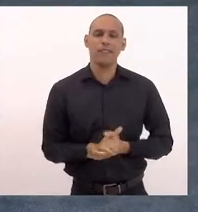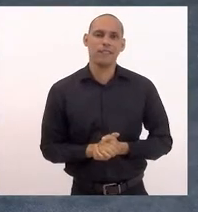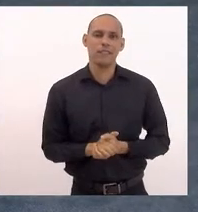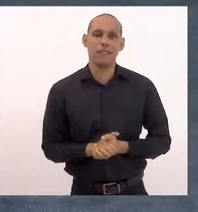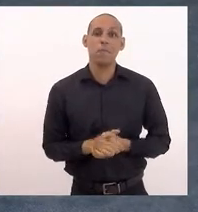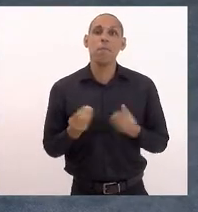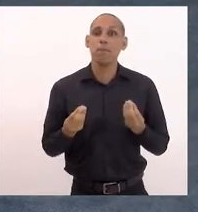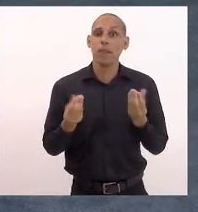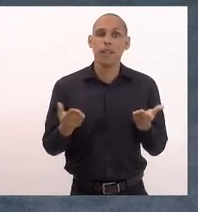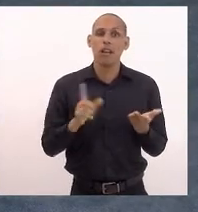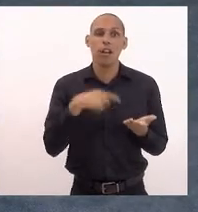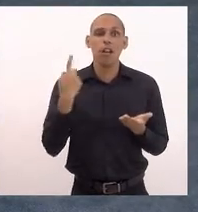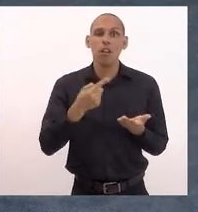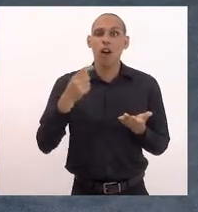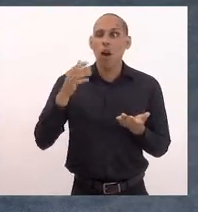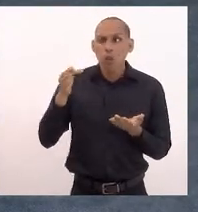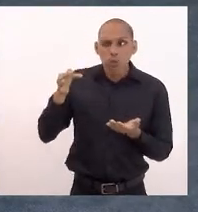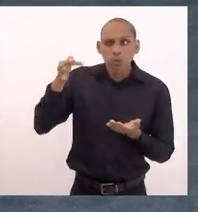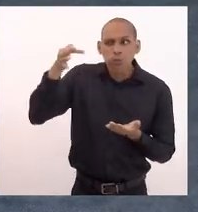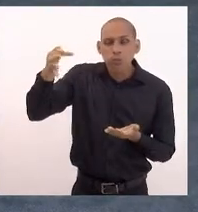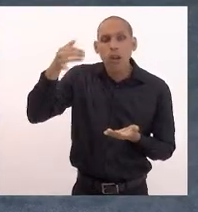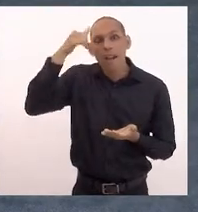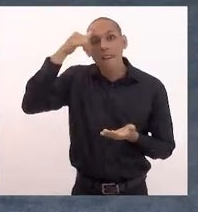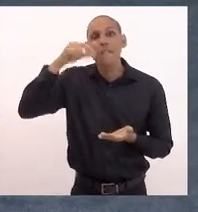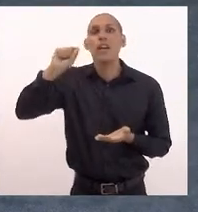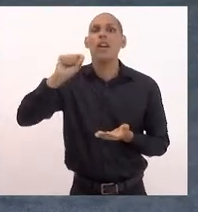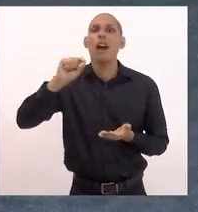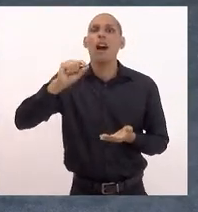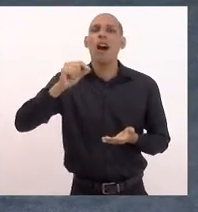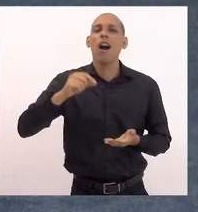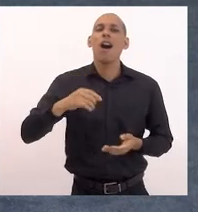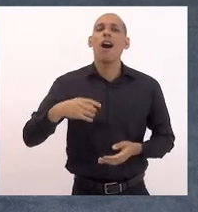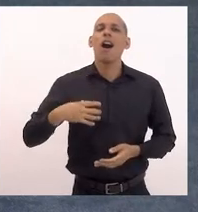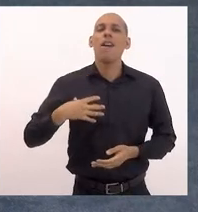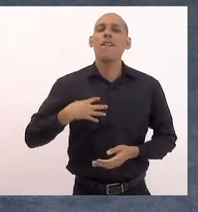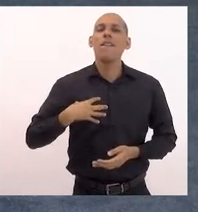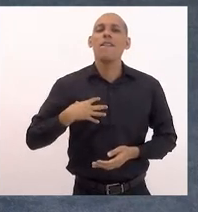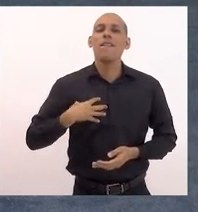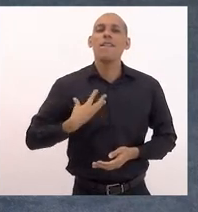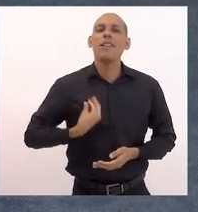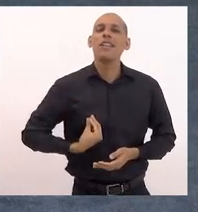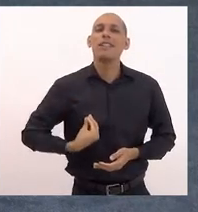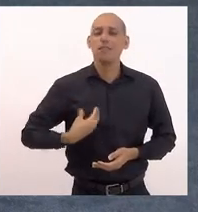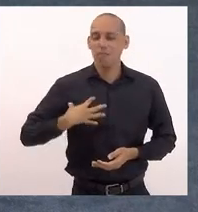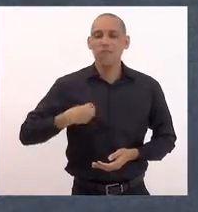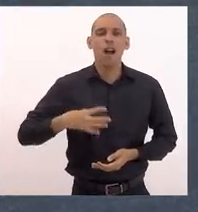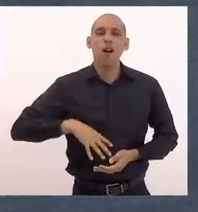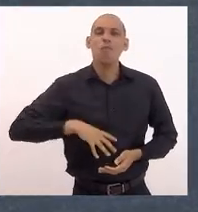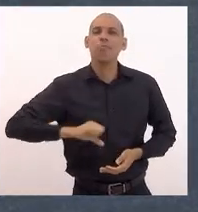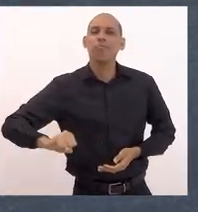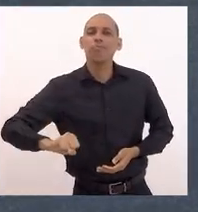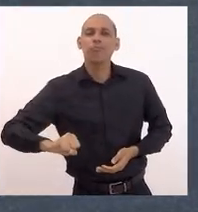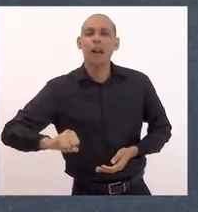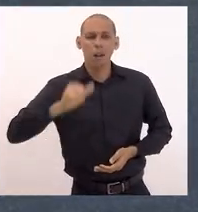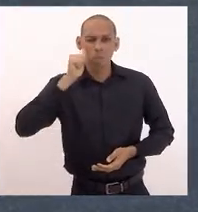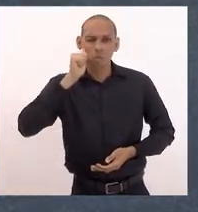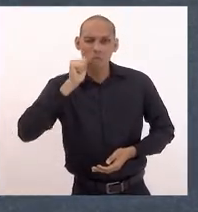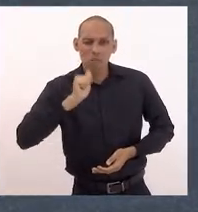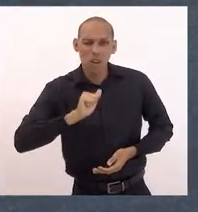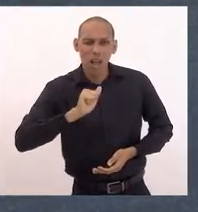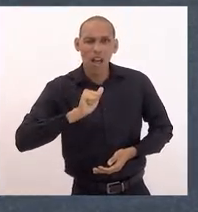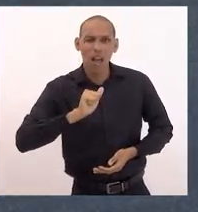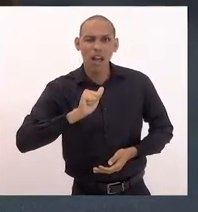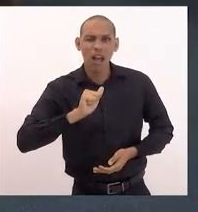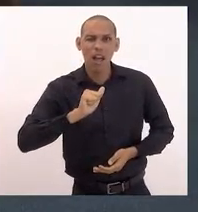para a gente evitar lá na frente o aborto. Porque nenhuma mulher, Tia Ju, eu falo isso, nenhuma mulher